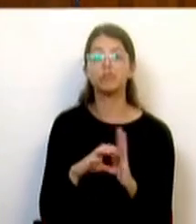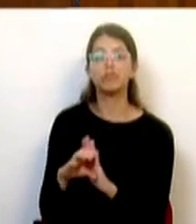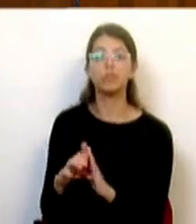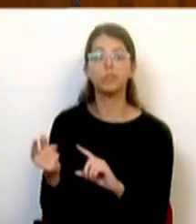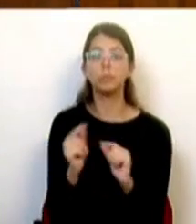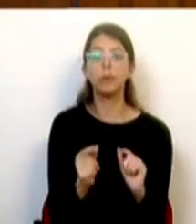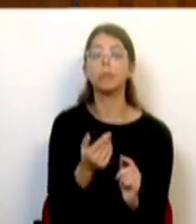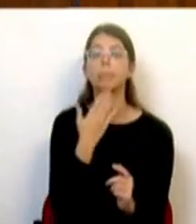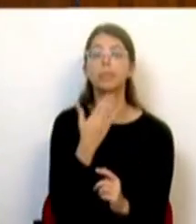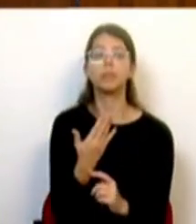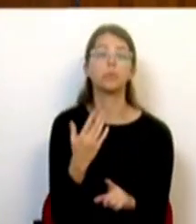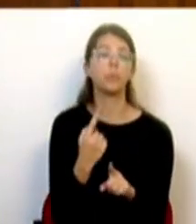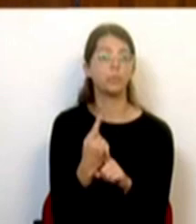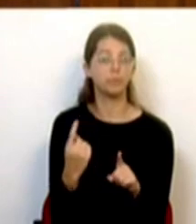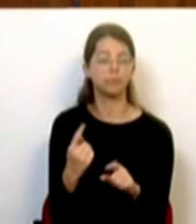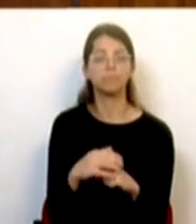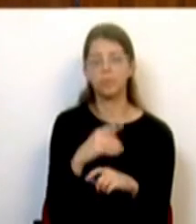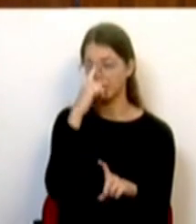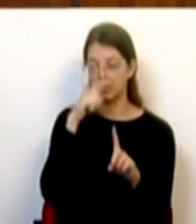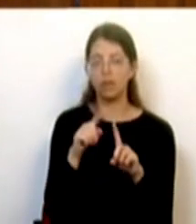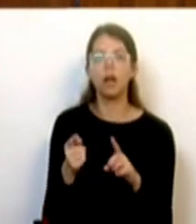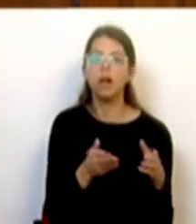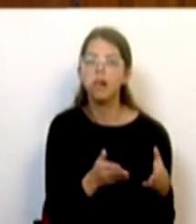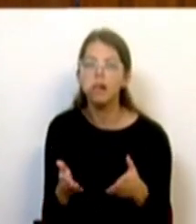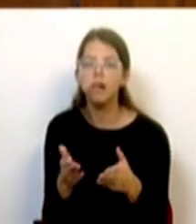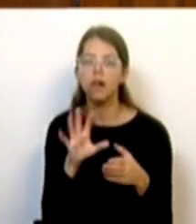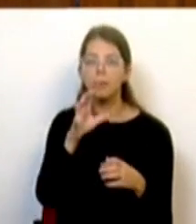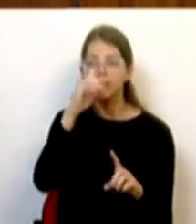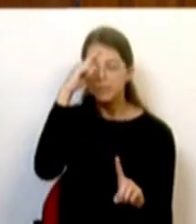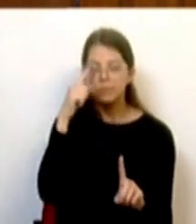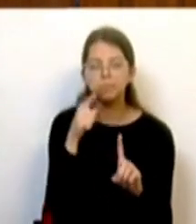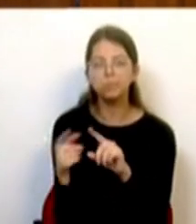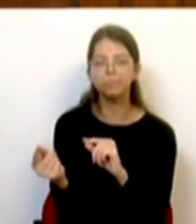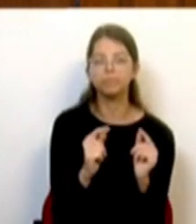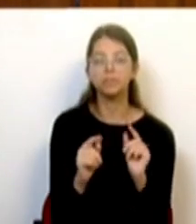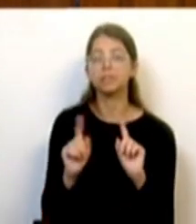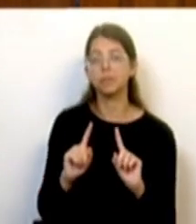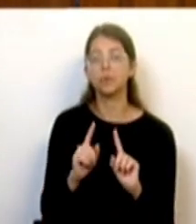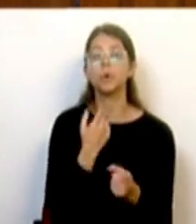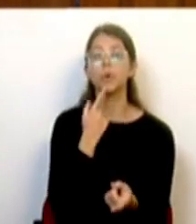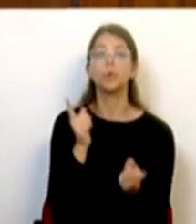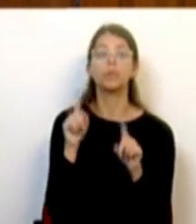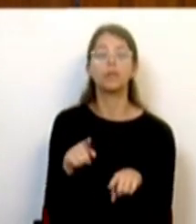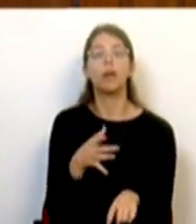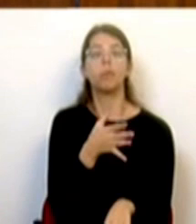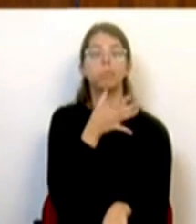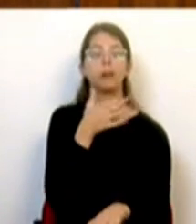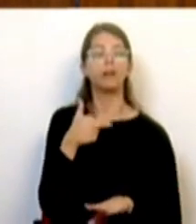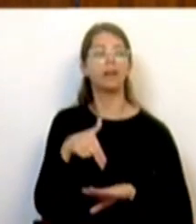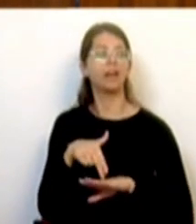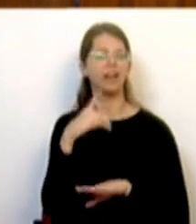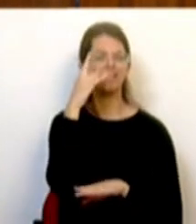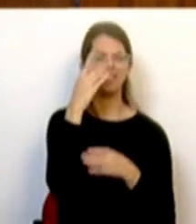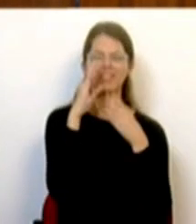este debate, não para debater estratégias e visões para o país, mas mais uma vez para fazer o seu momento de redes